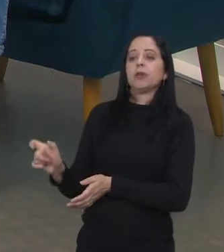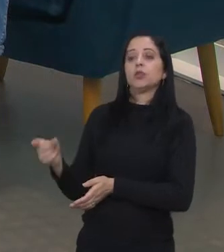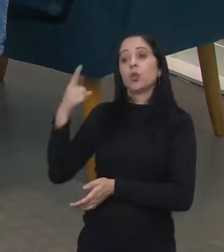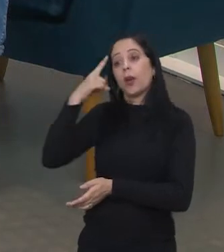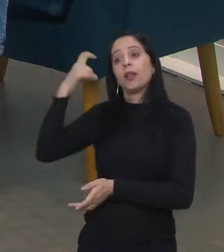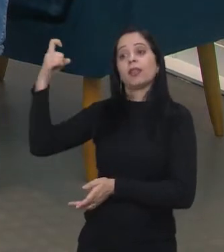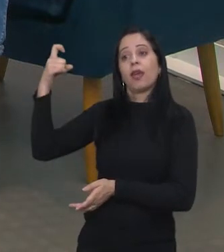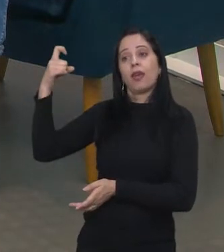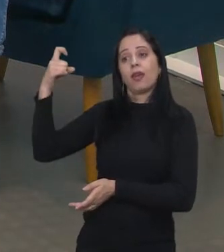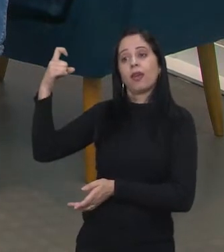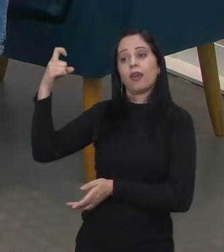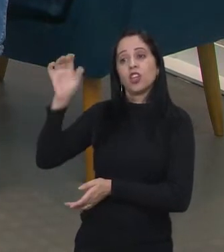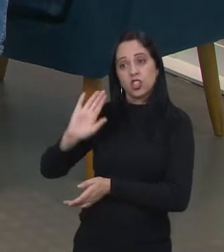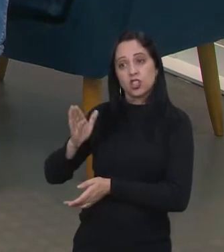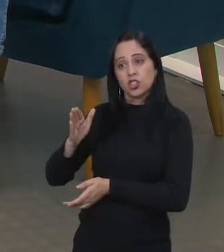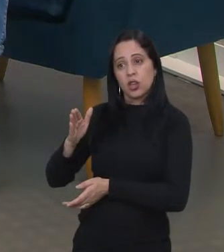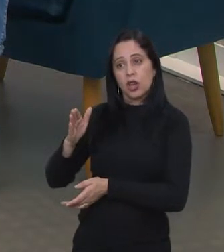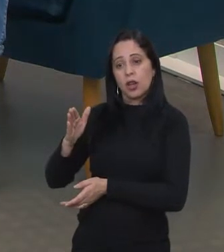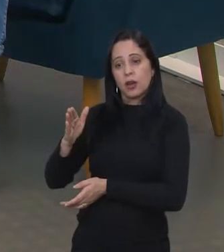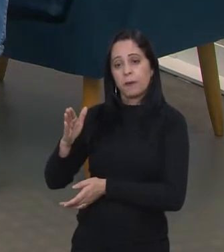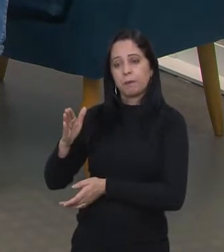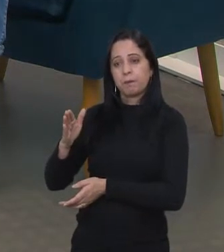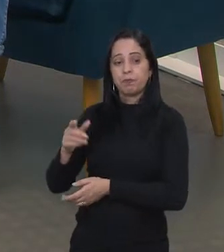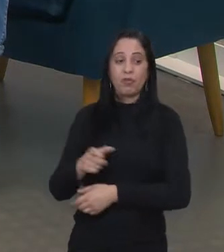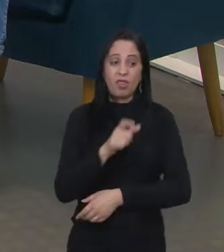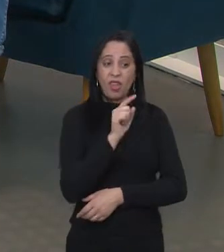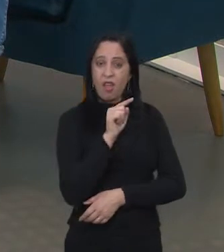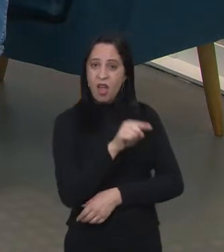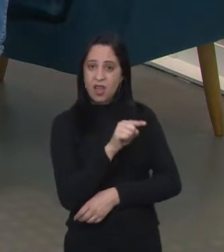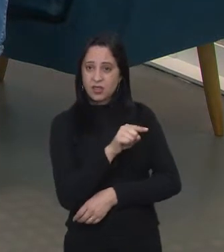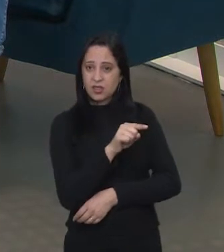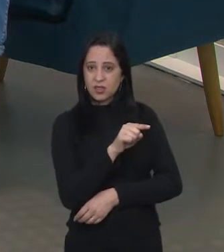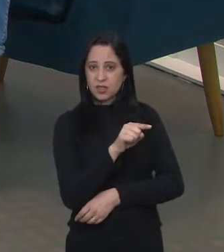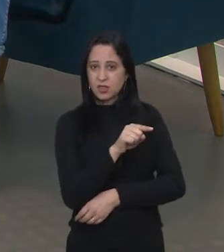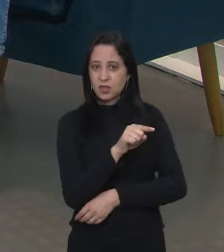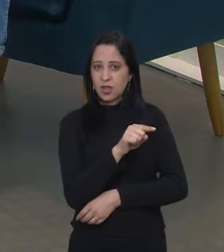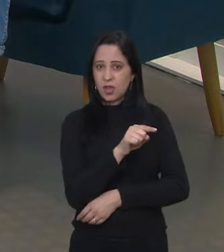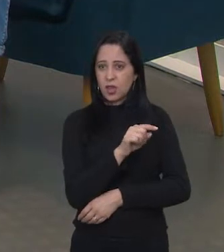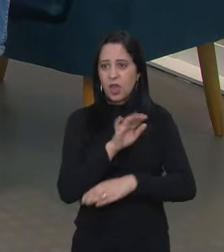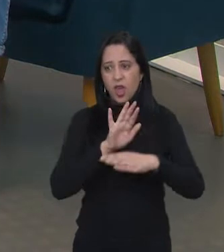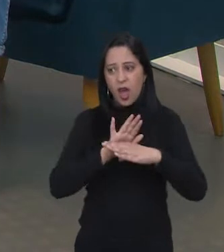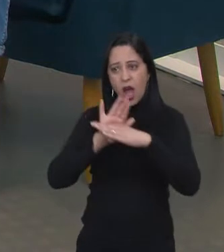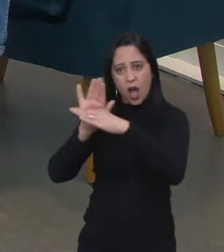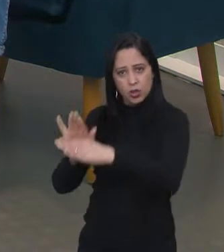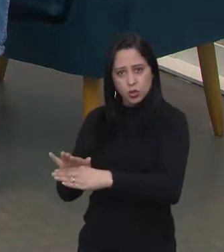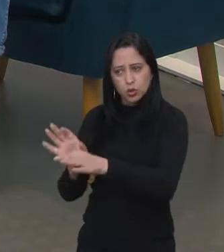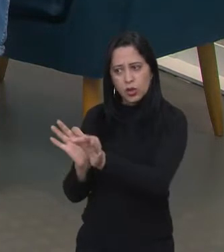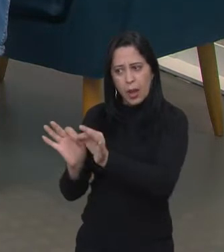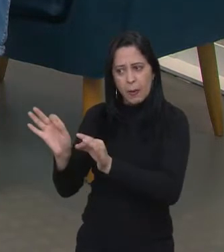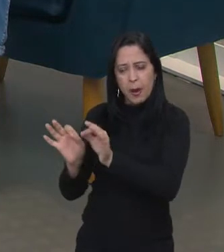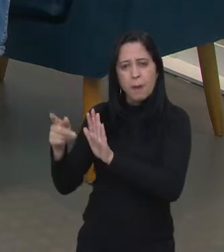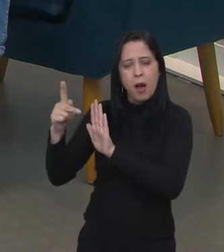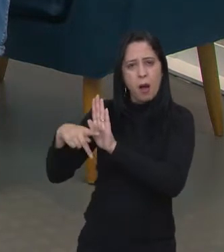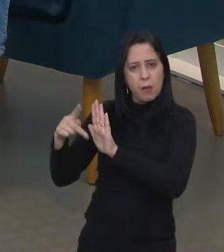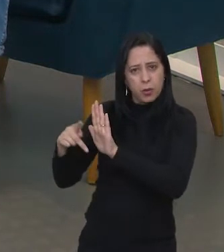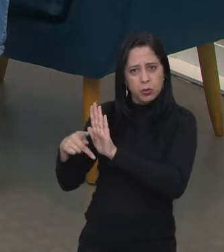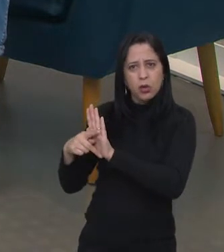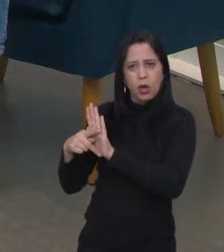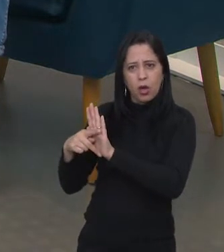uma ideia, né? A incubadora, ela pode atuar ali antes da pessoa ter um projeto, antes dela